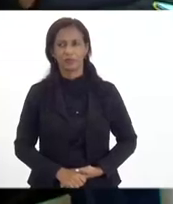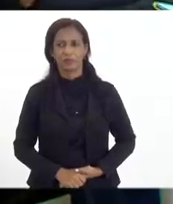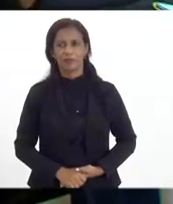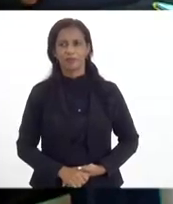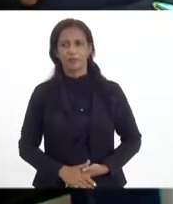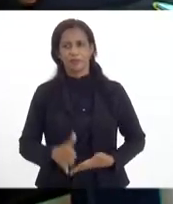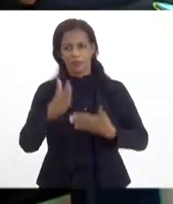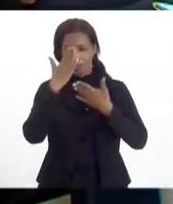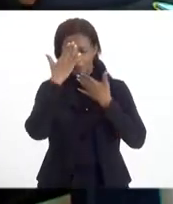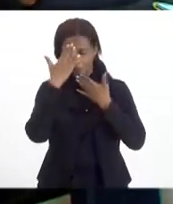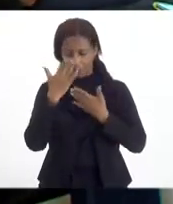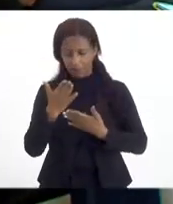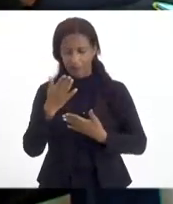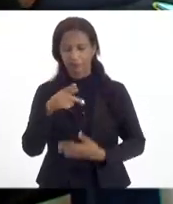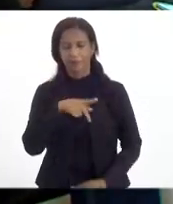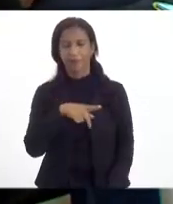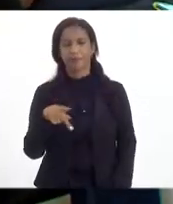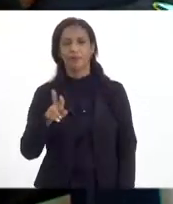professor Rafael.